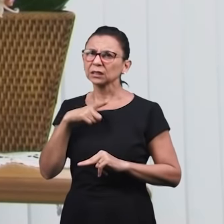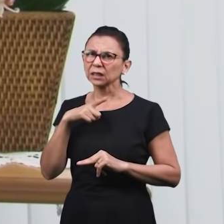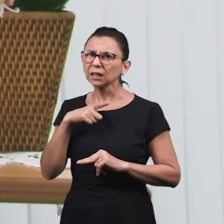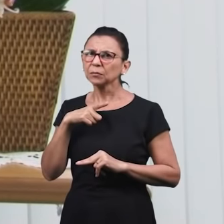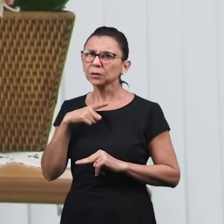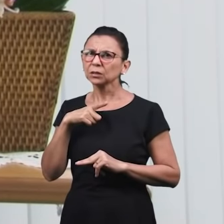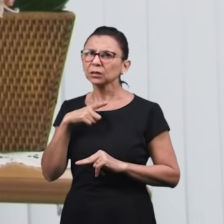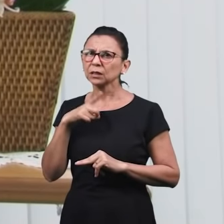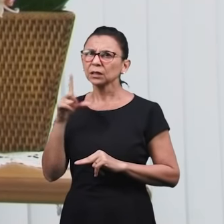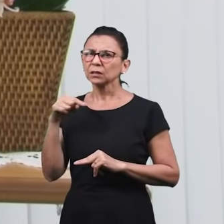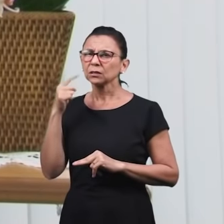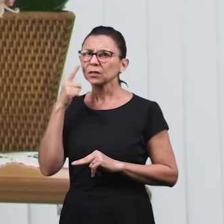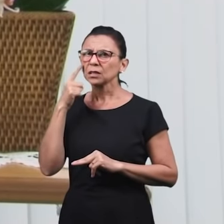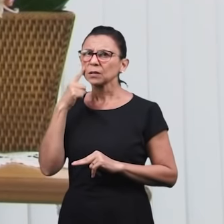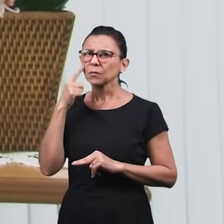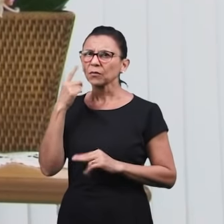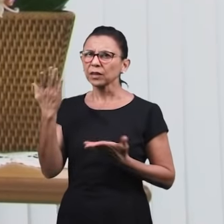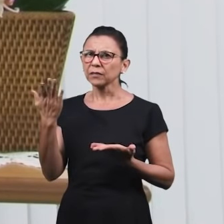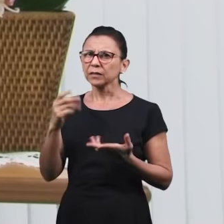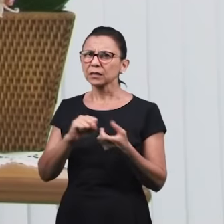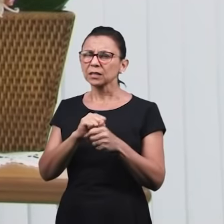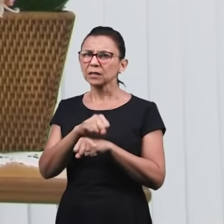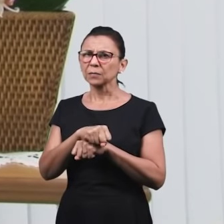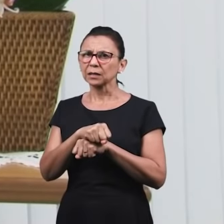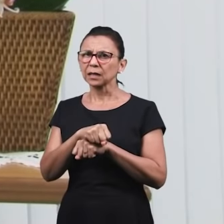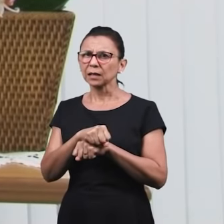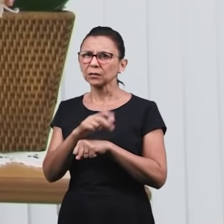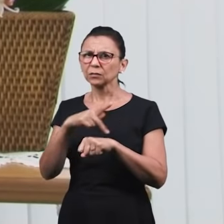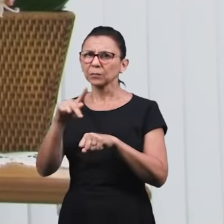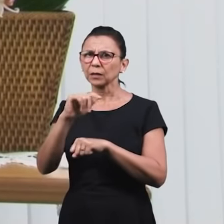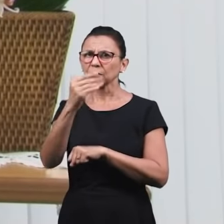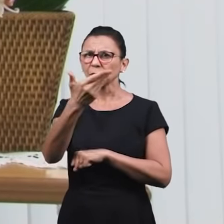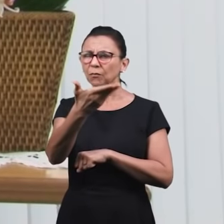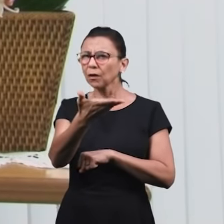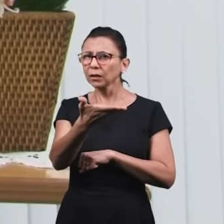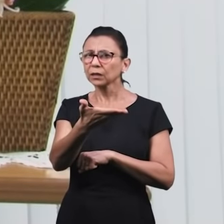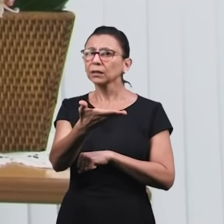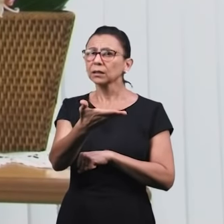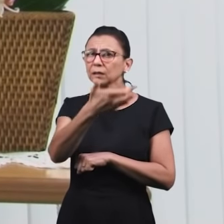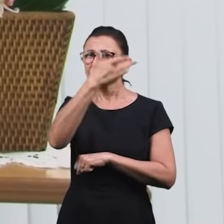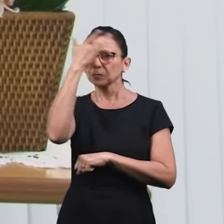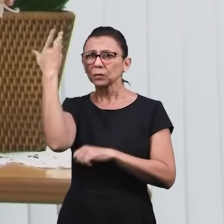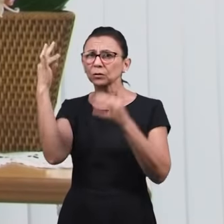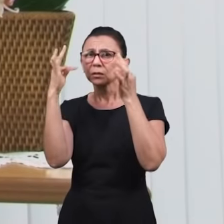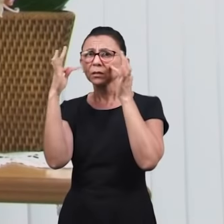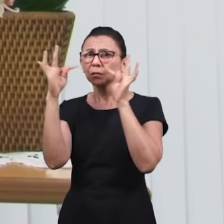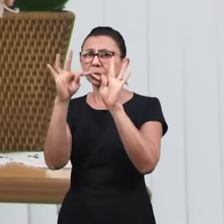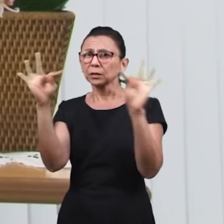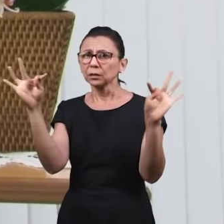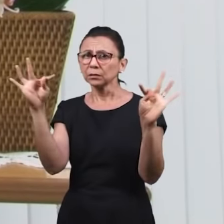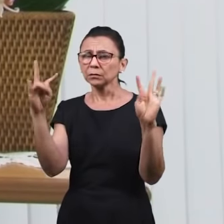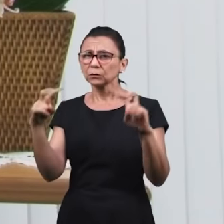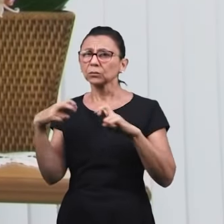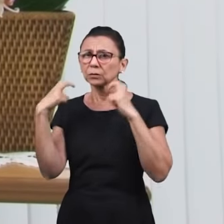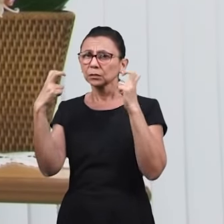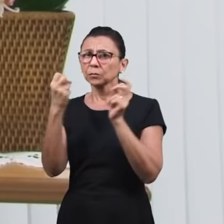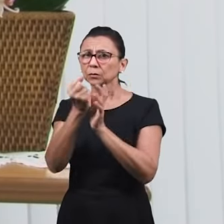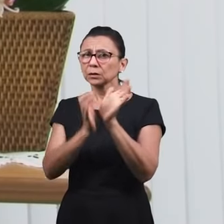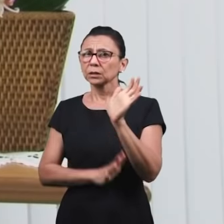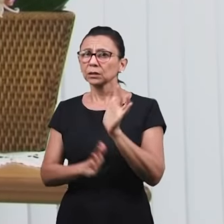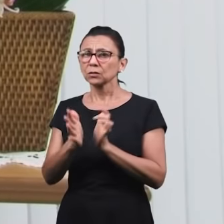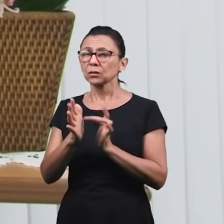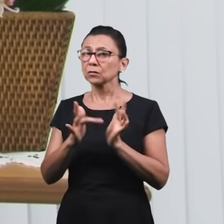sangue de Jesus, que temos visto nos breves minutos do Seminário Internacional, que nos deixam ainda com mais sede de continuar ouvindo